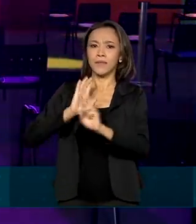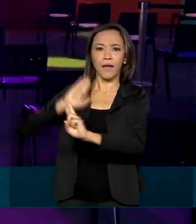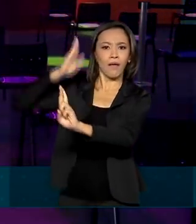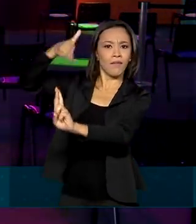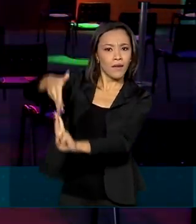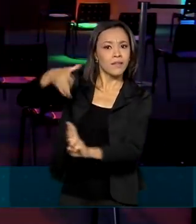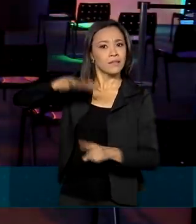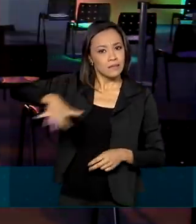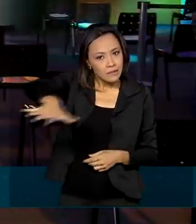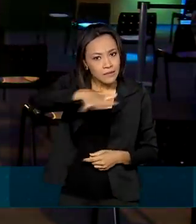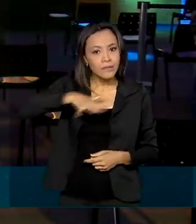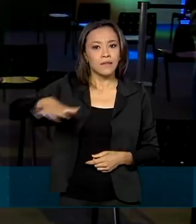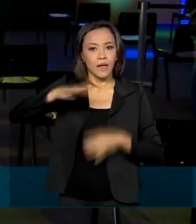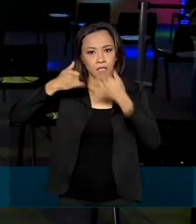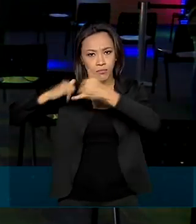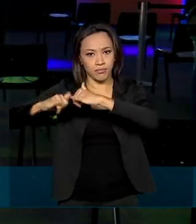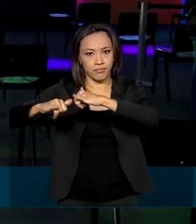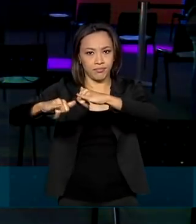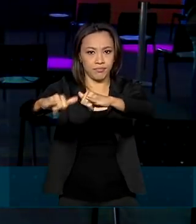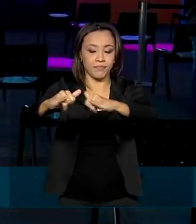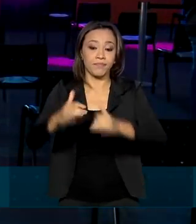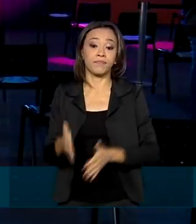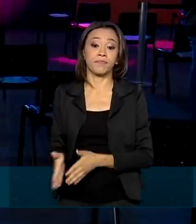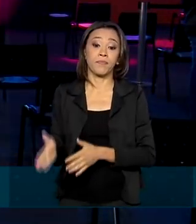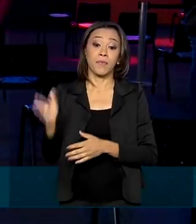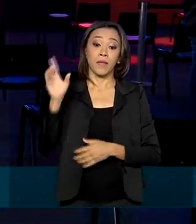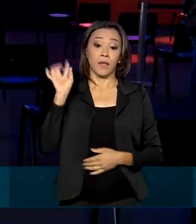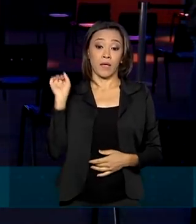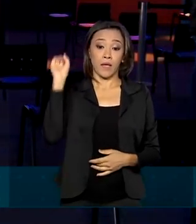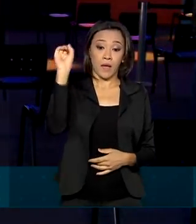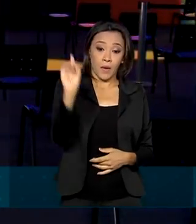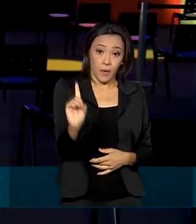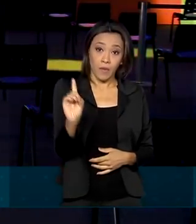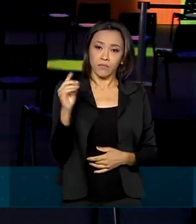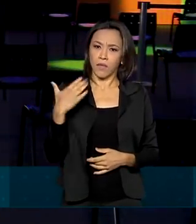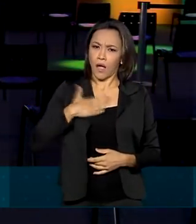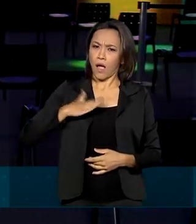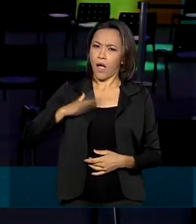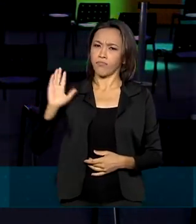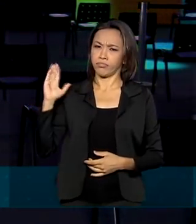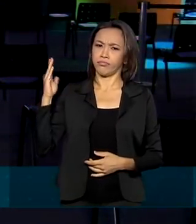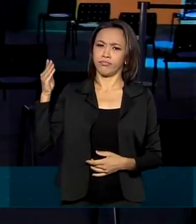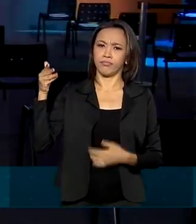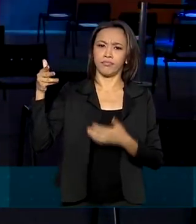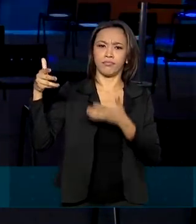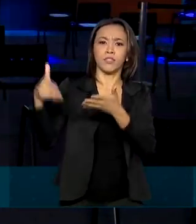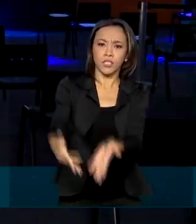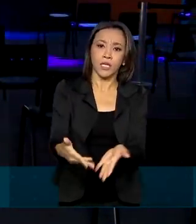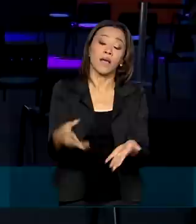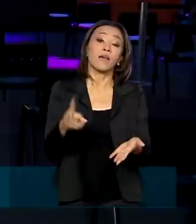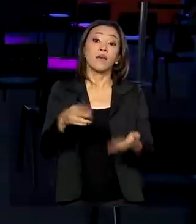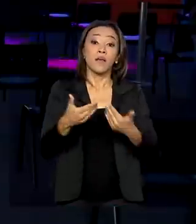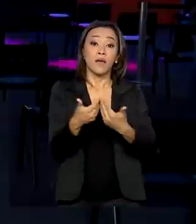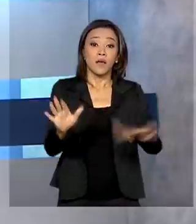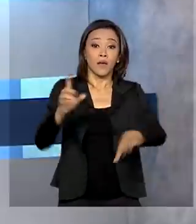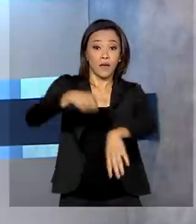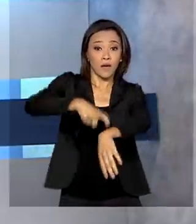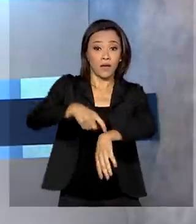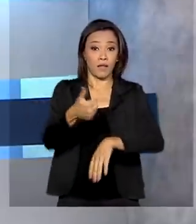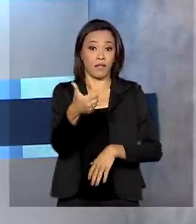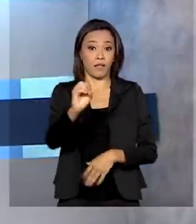energia limpa. O presidente já está a caminho e o evento está programado para começar às 10 horas da manhã.